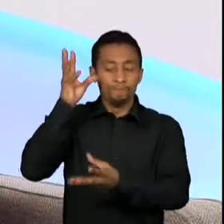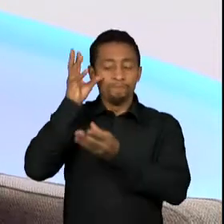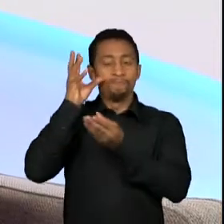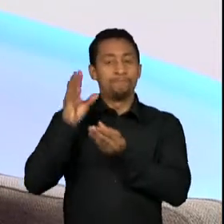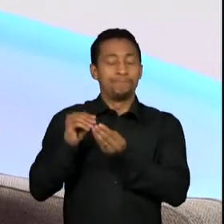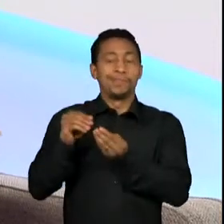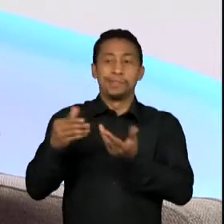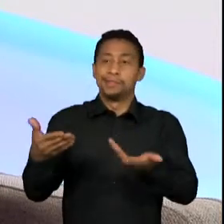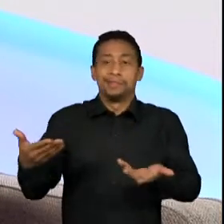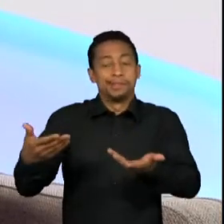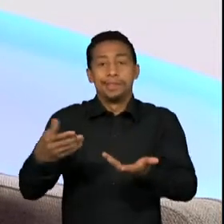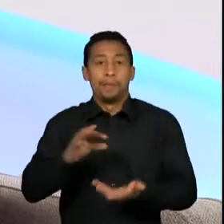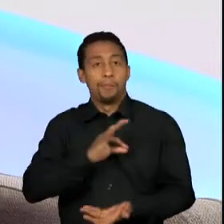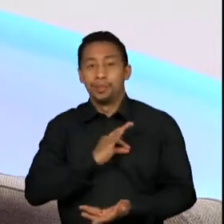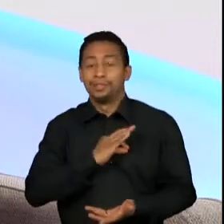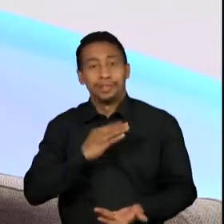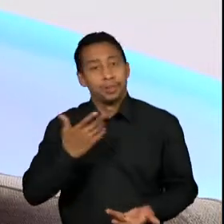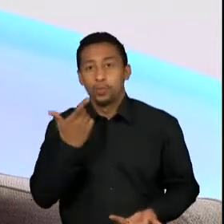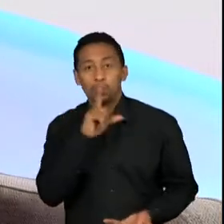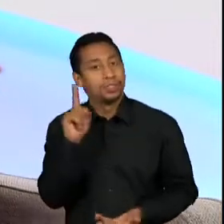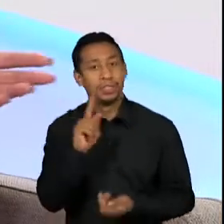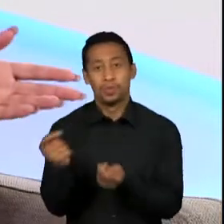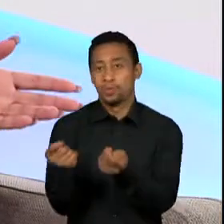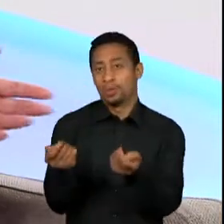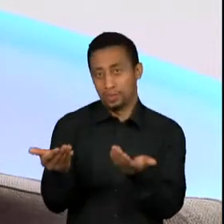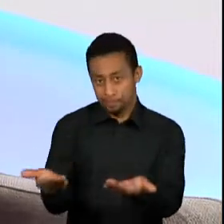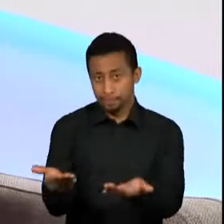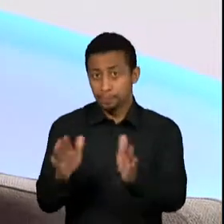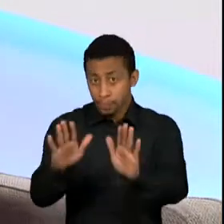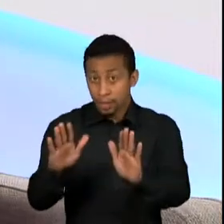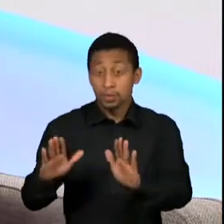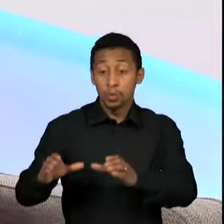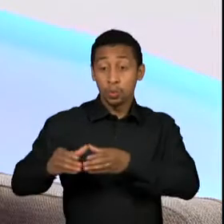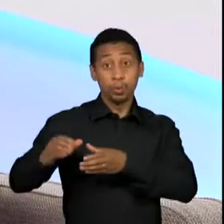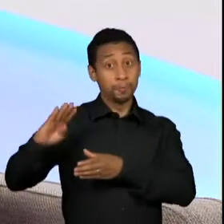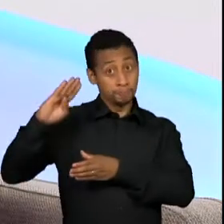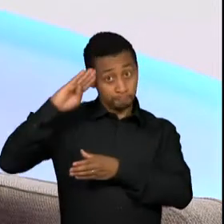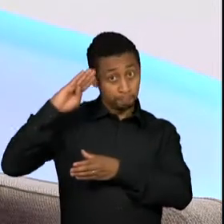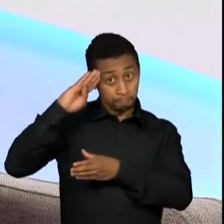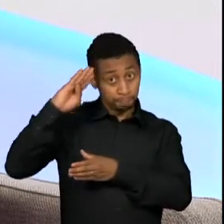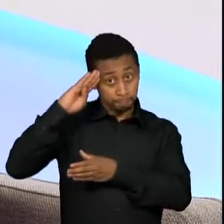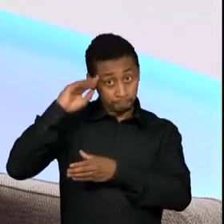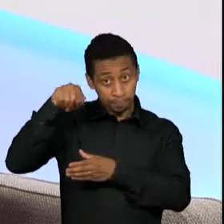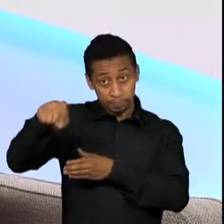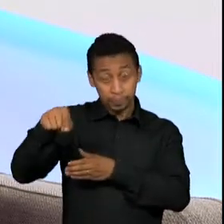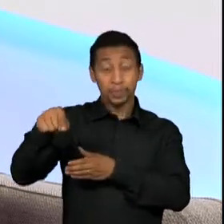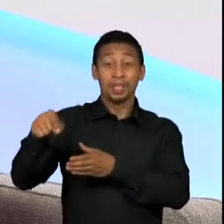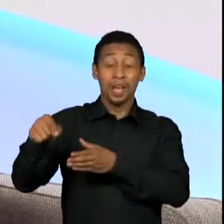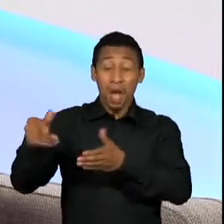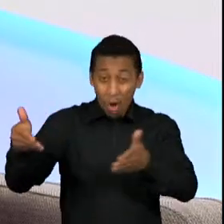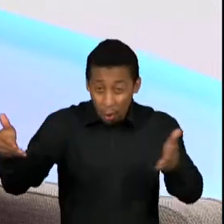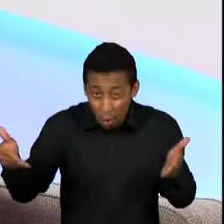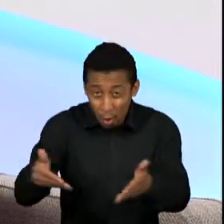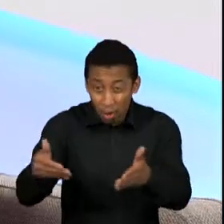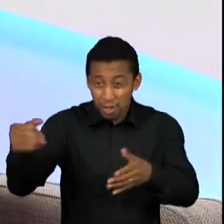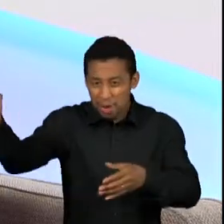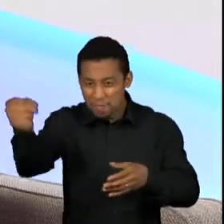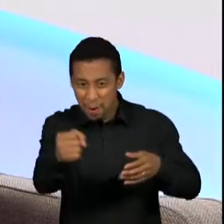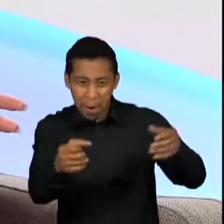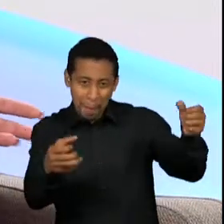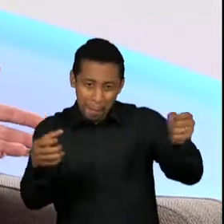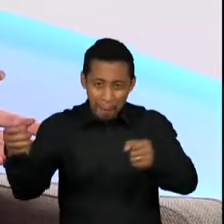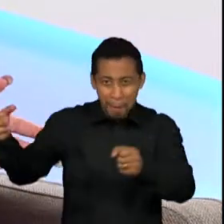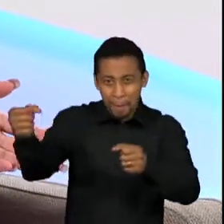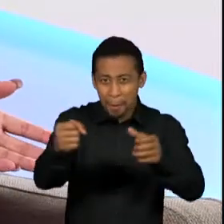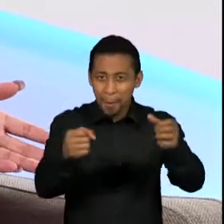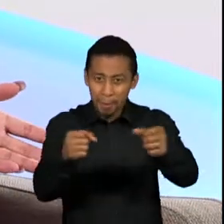relação à ocupação dos militares, à presença dos militares no governo hoje, eu acho que isso